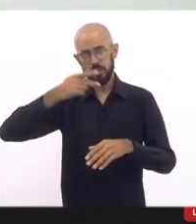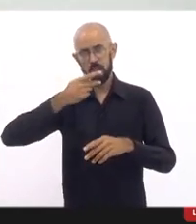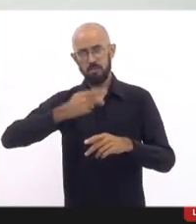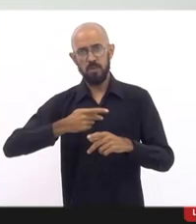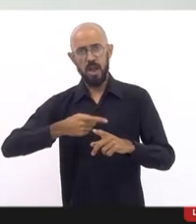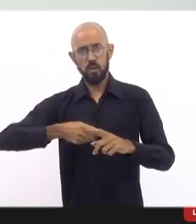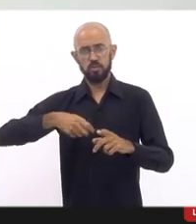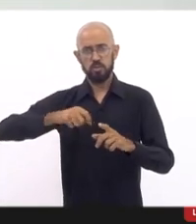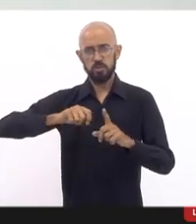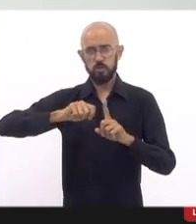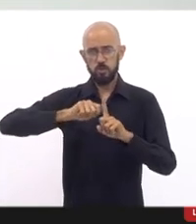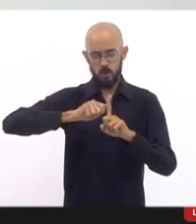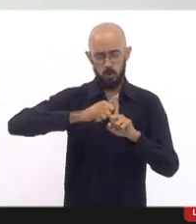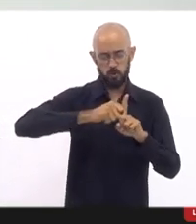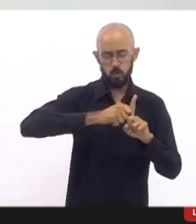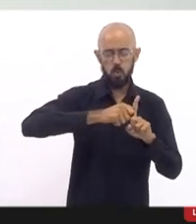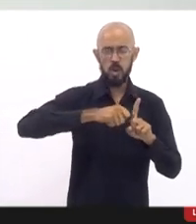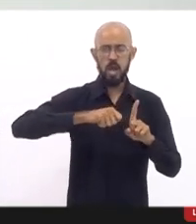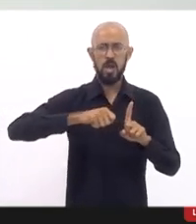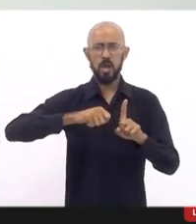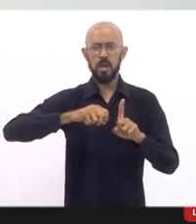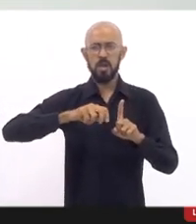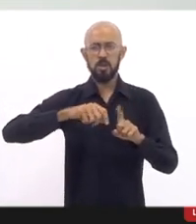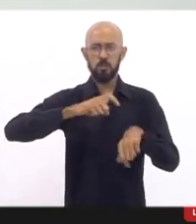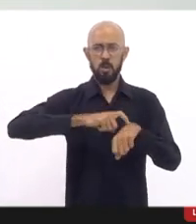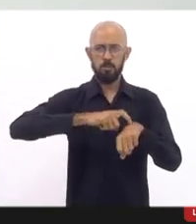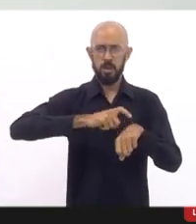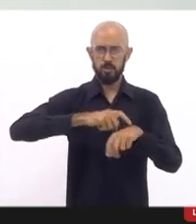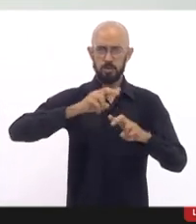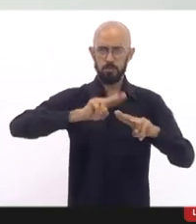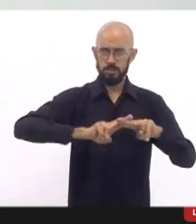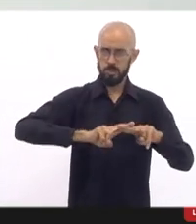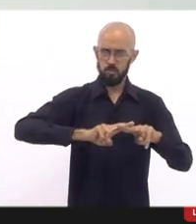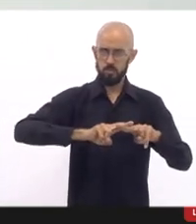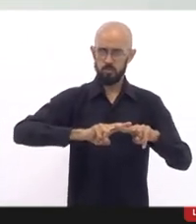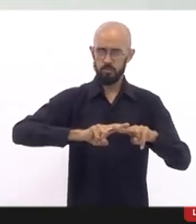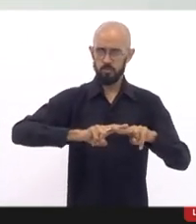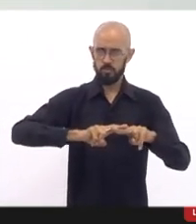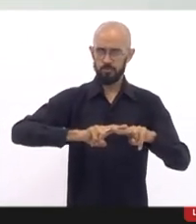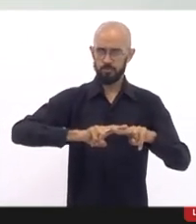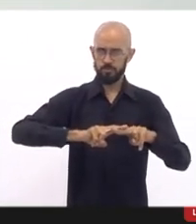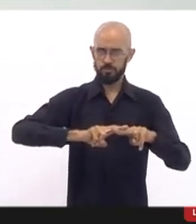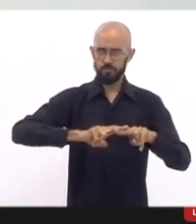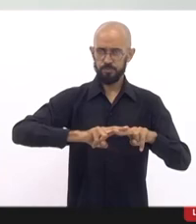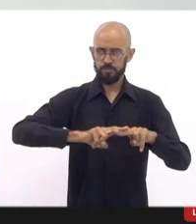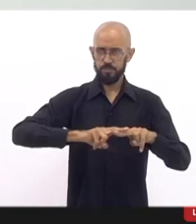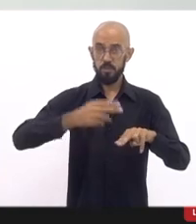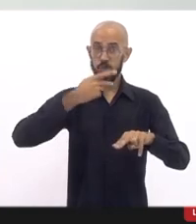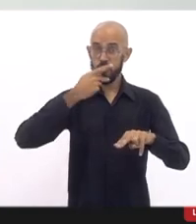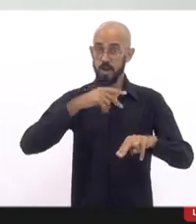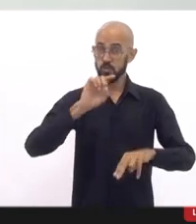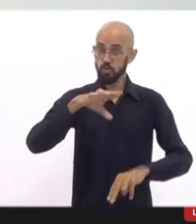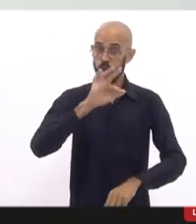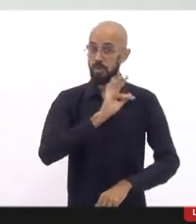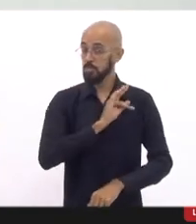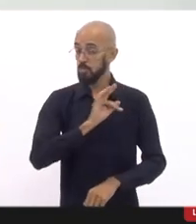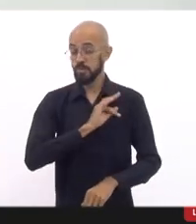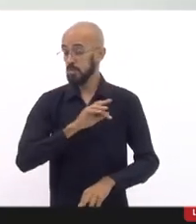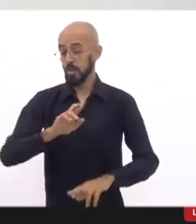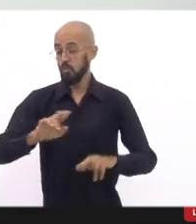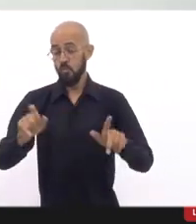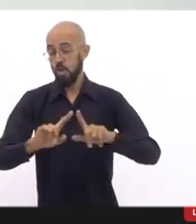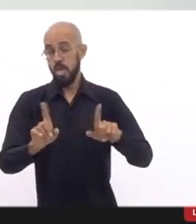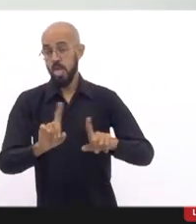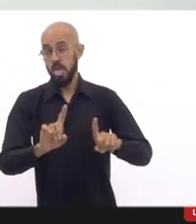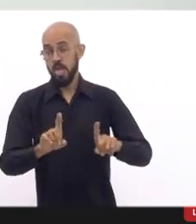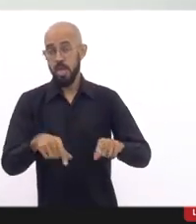abordagem, no momento da prisão, e eu não estou falando nem só das forças policiais, estou falando até de uma política de